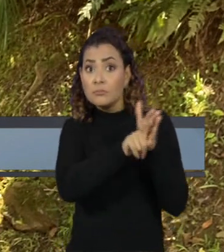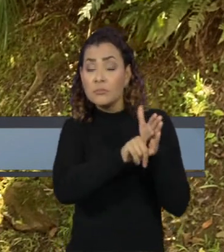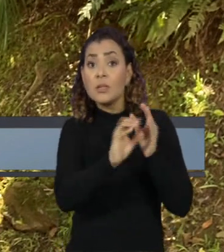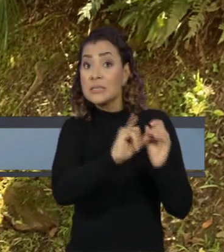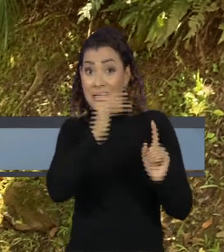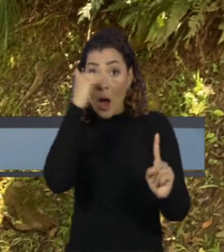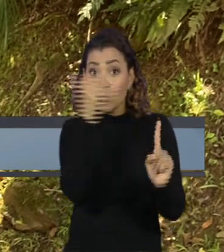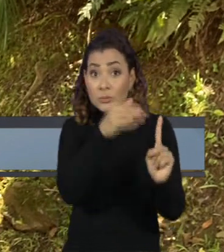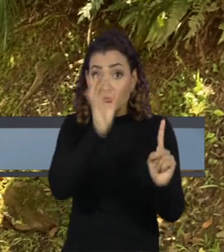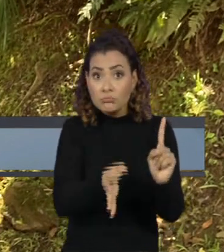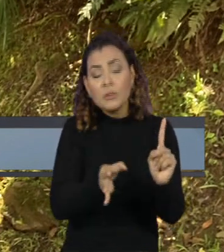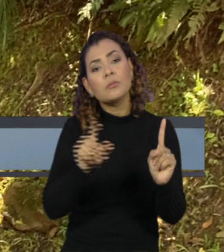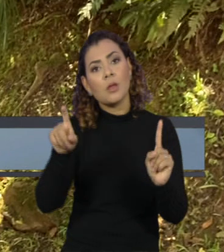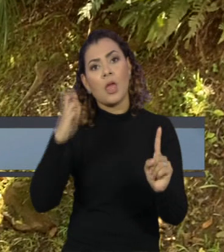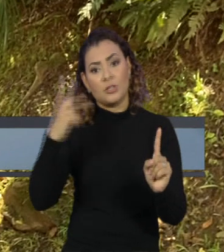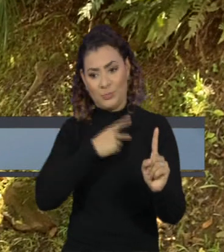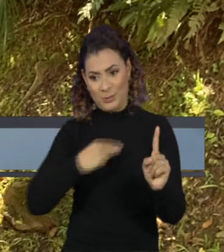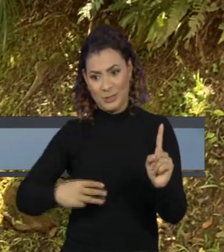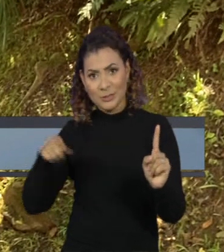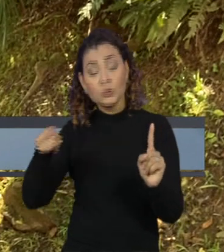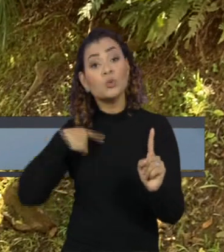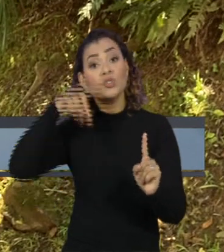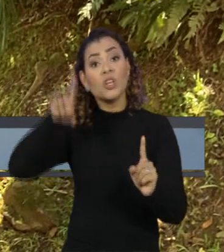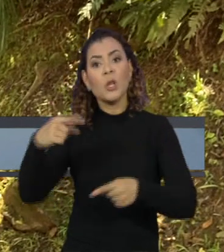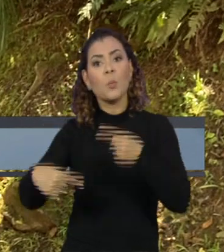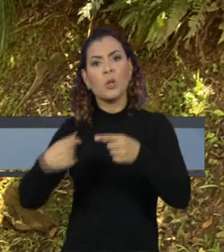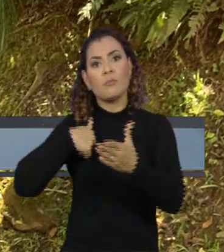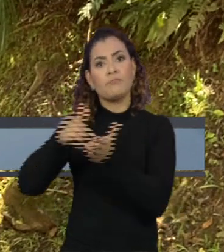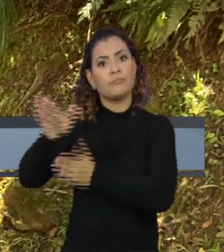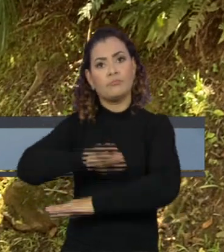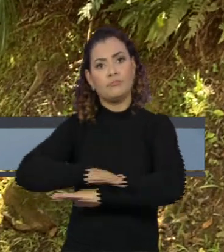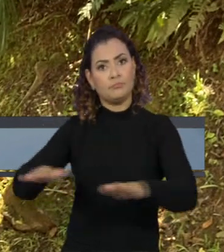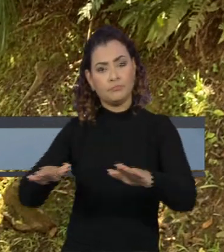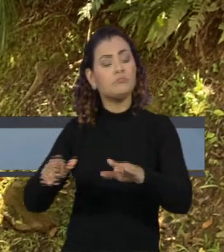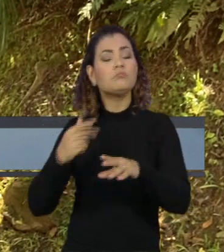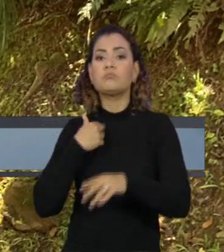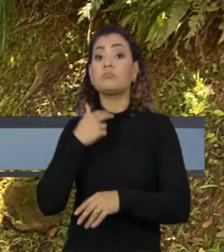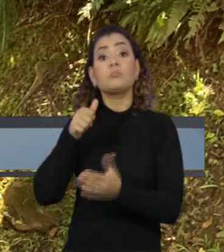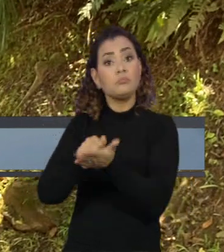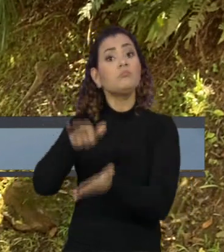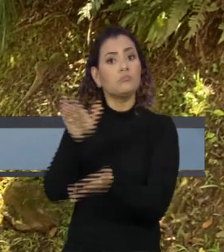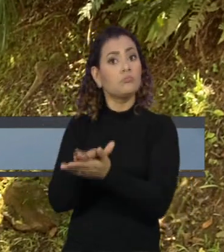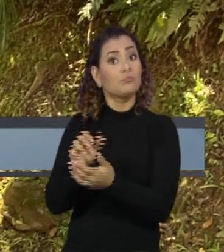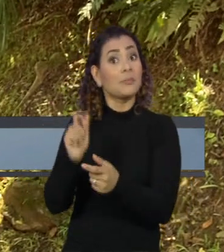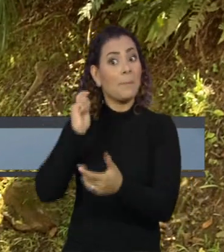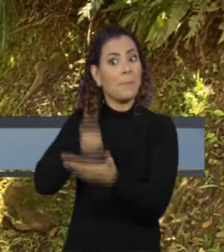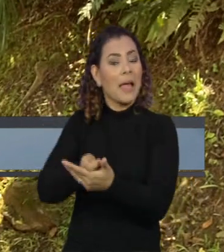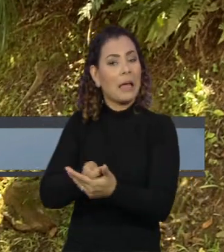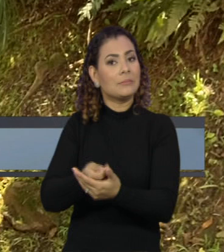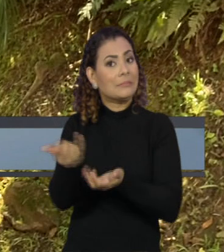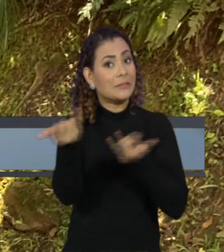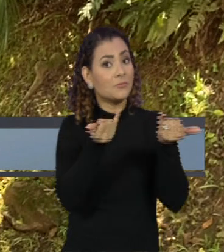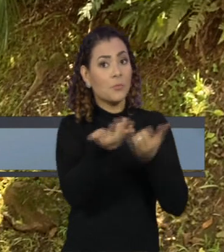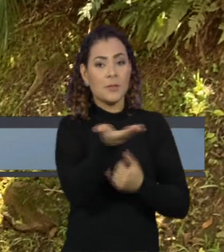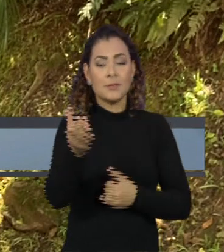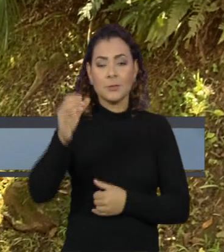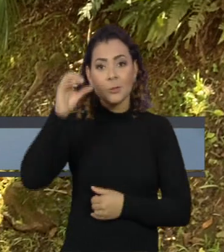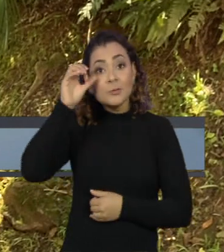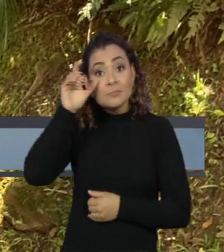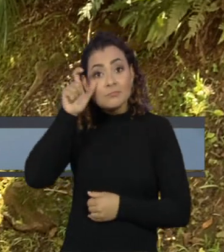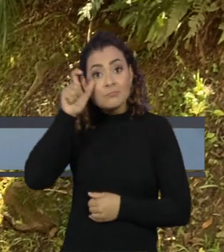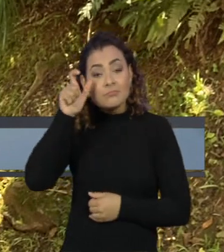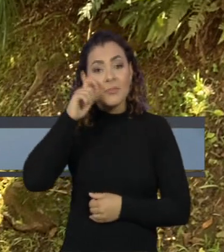condenação, o ex-ministro pode ter seus direitos políticos suspensos, além de receber multa. Mais informações você vê no Jornal da